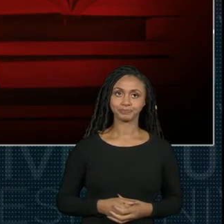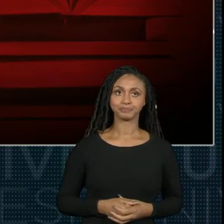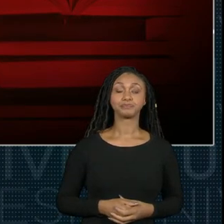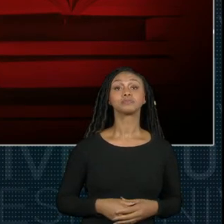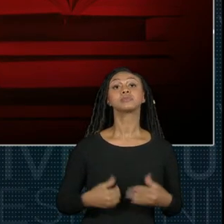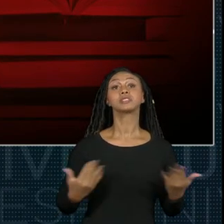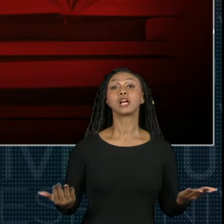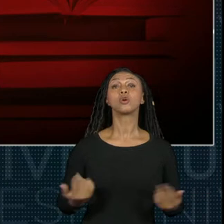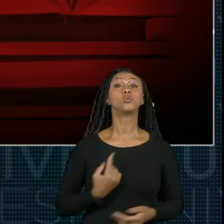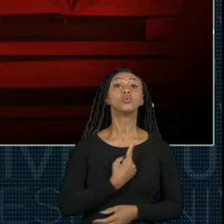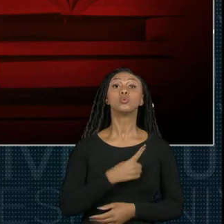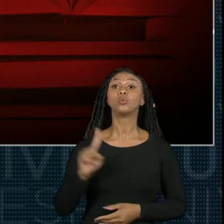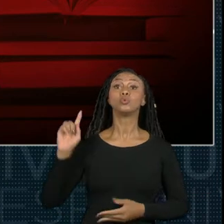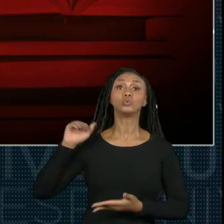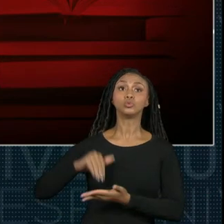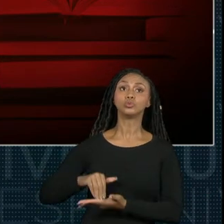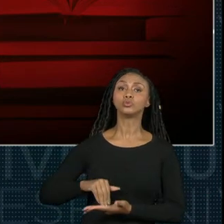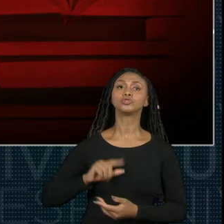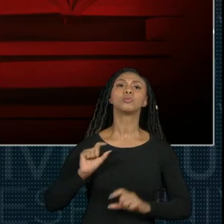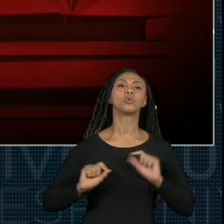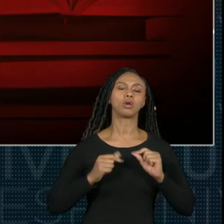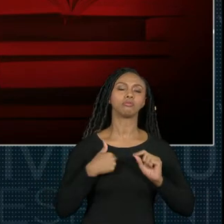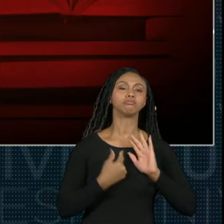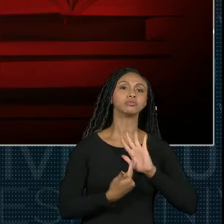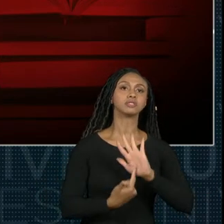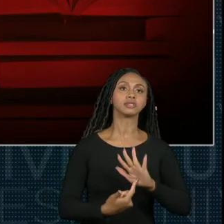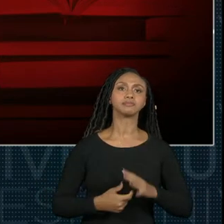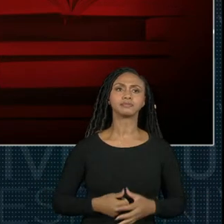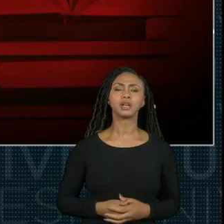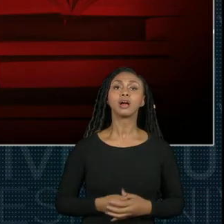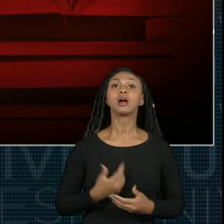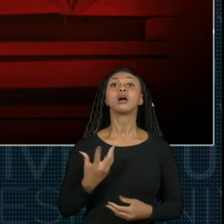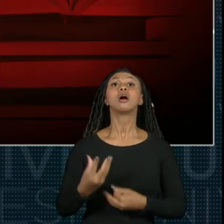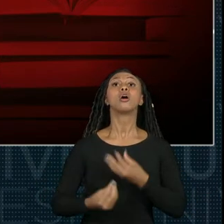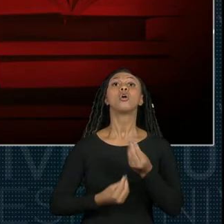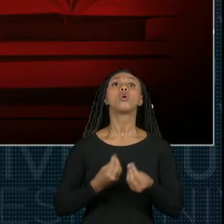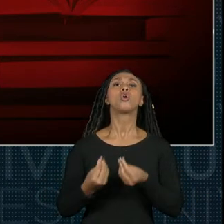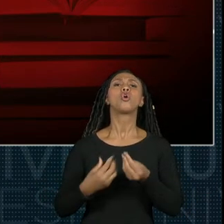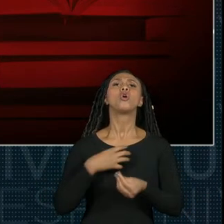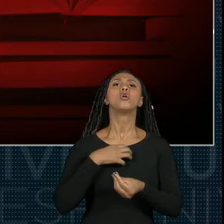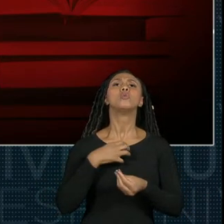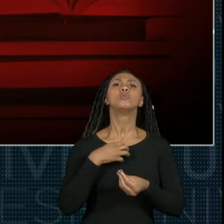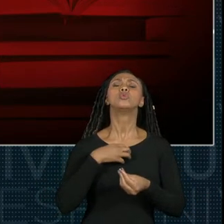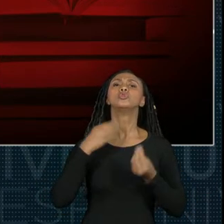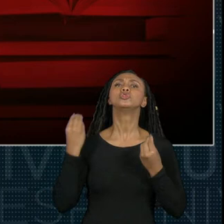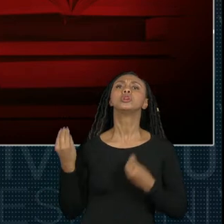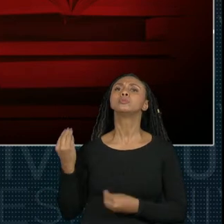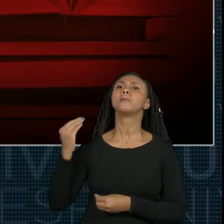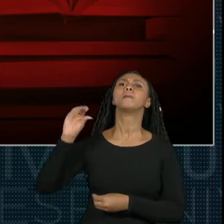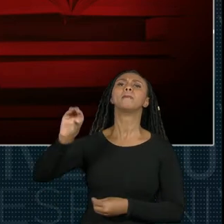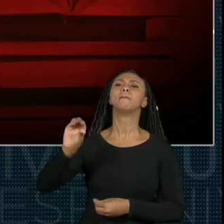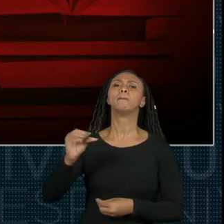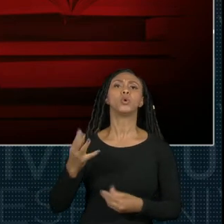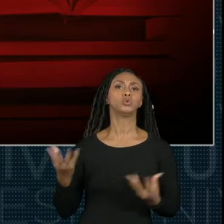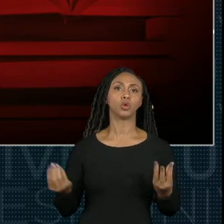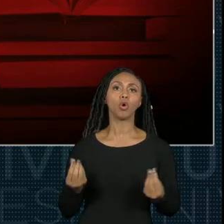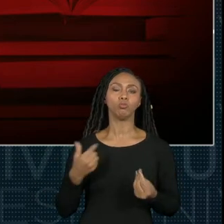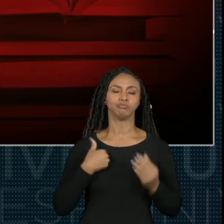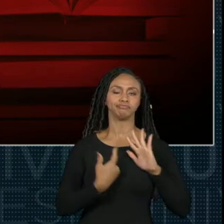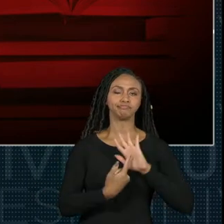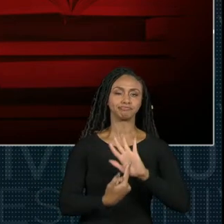E aí por fim eu vou mostrar para vocês como que seria postada essa documentação no portal do aluno.